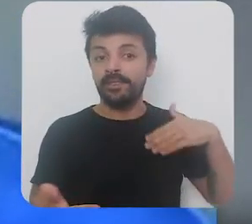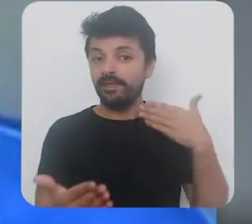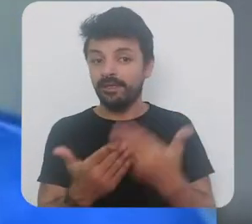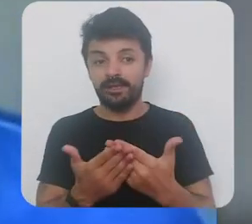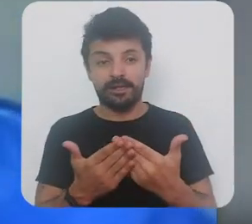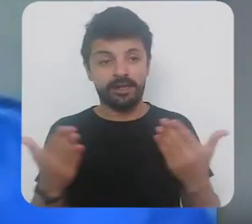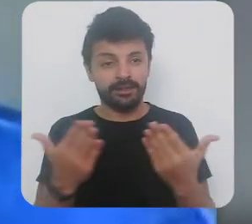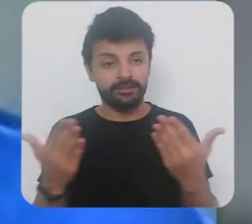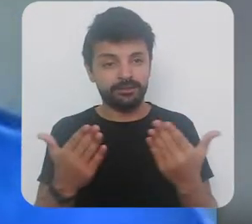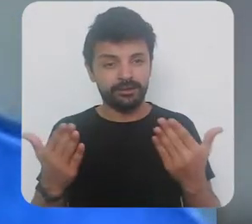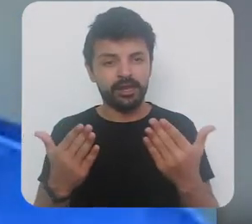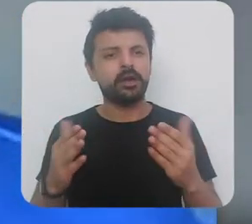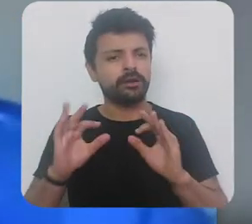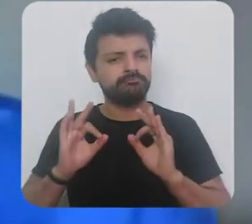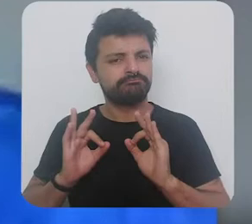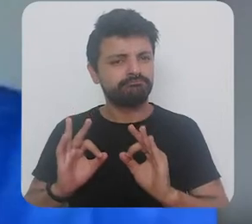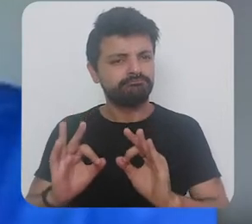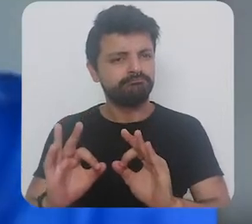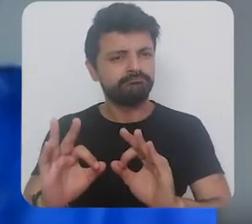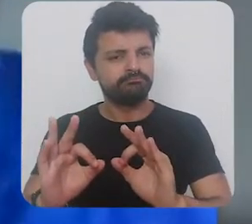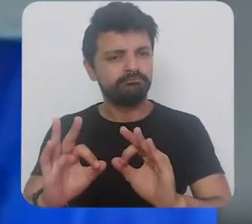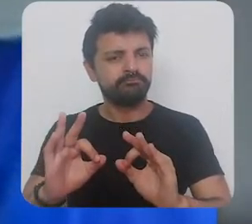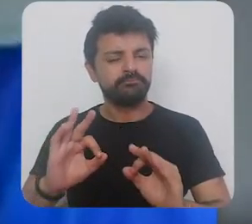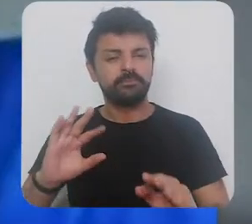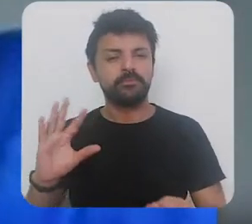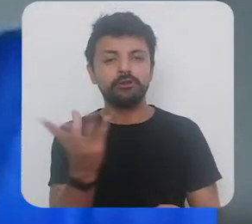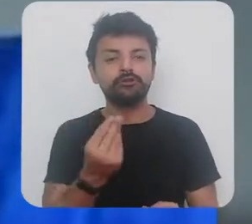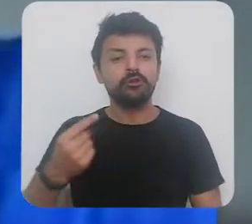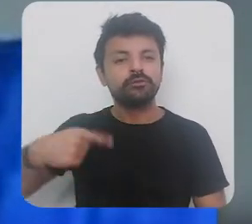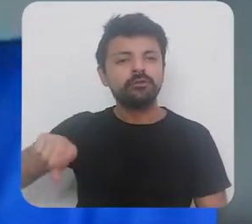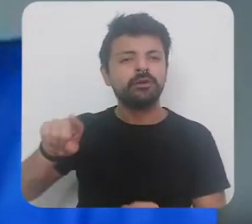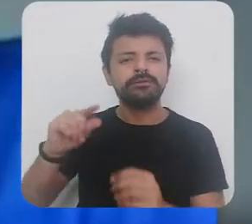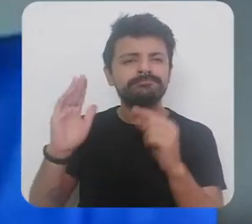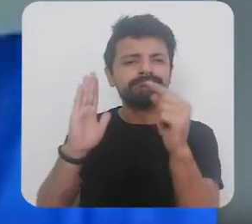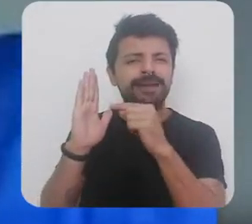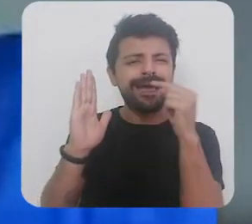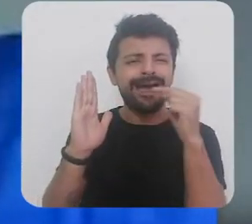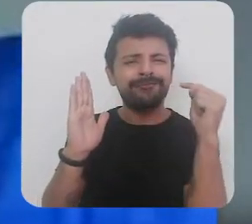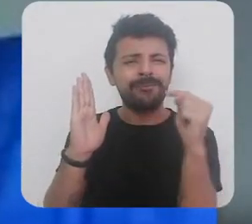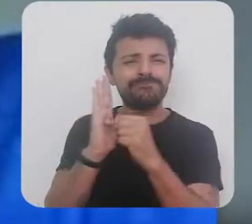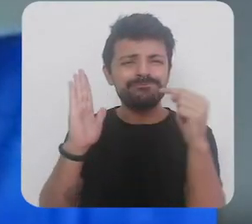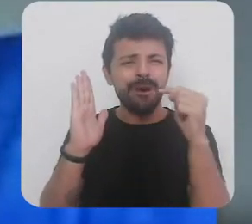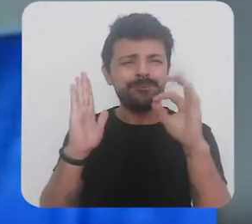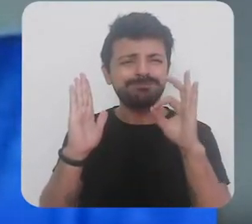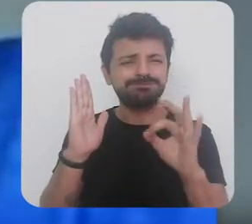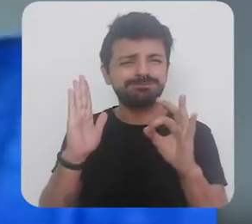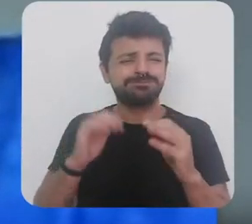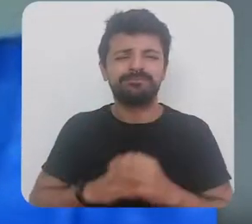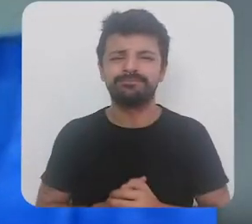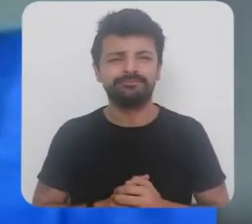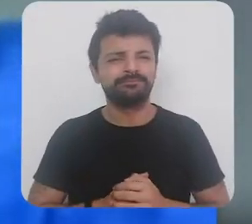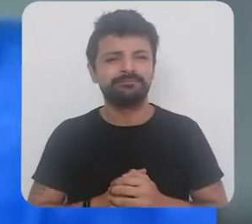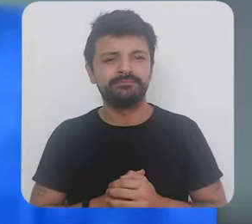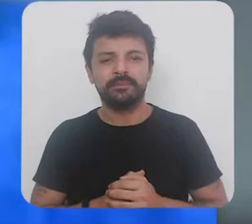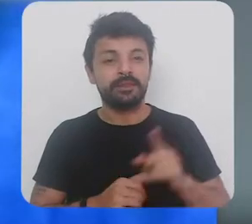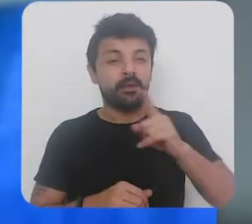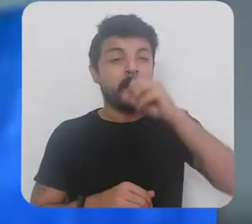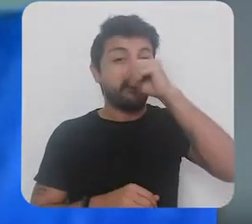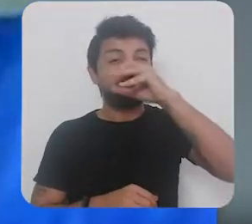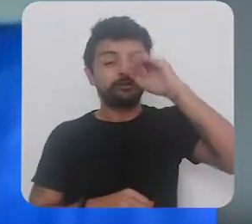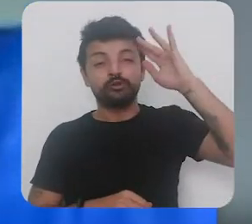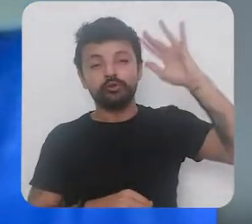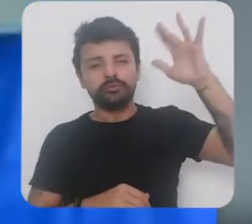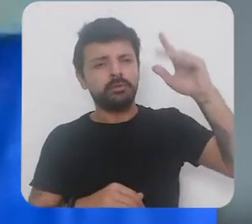agora eles não erraram um tiro ou se eles miraram cara eles acertaram um alvo assim com uma precisão muito muito muito